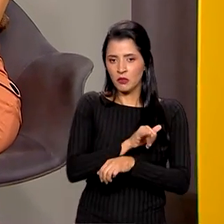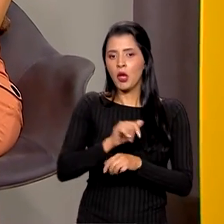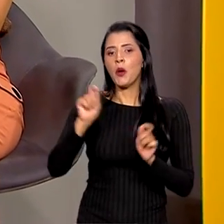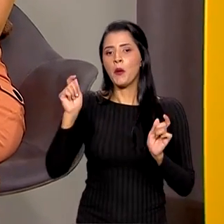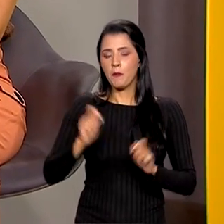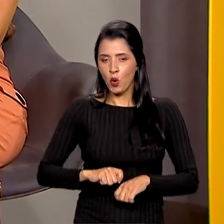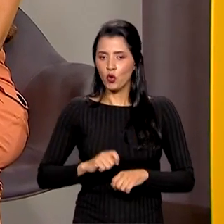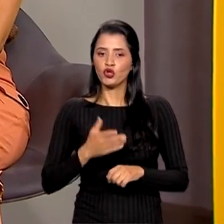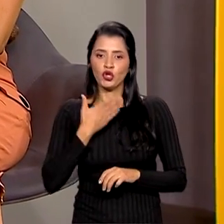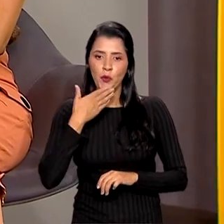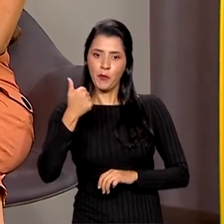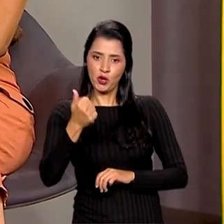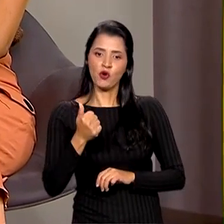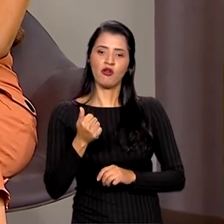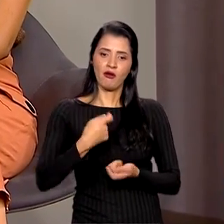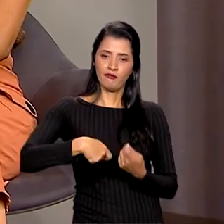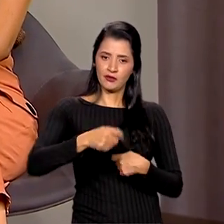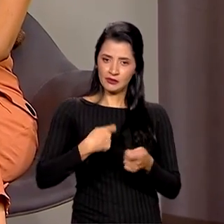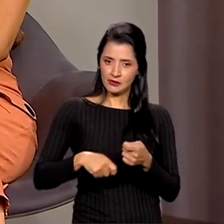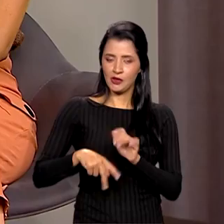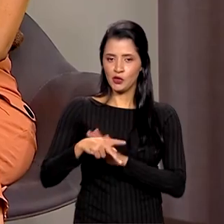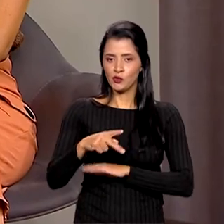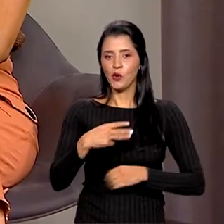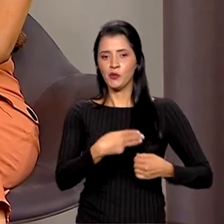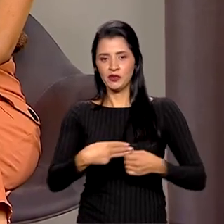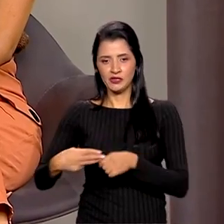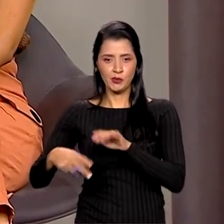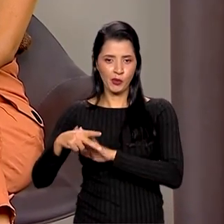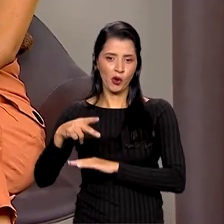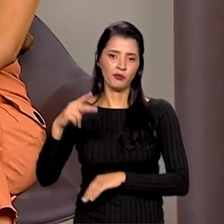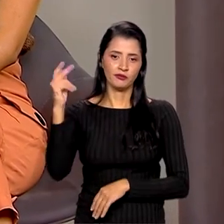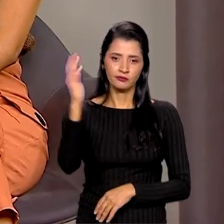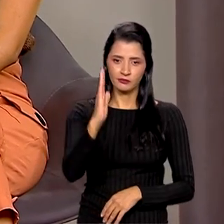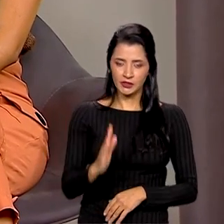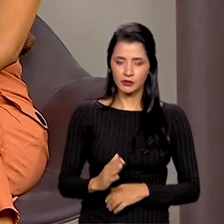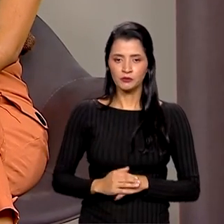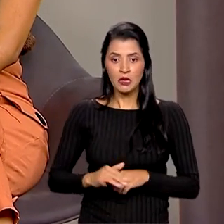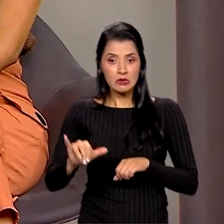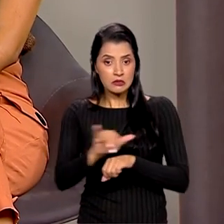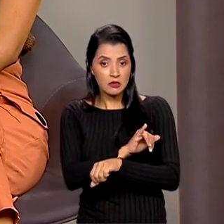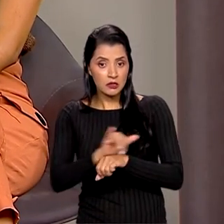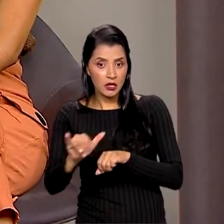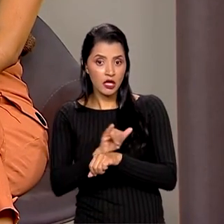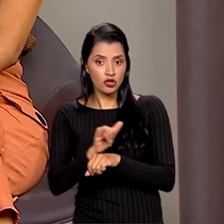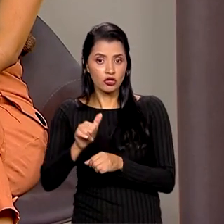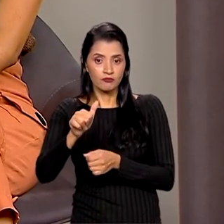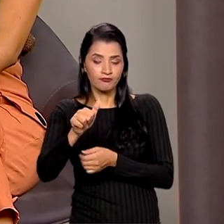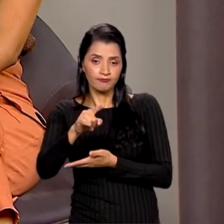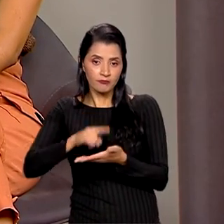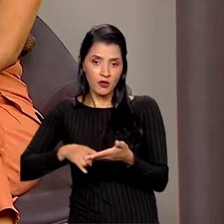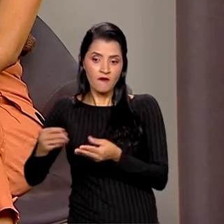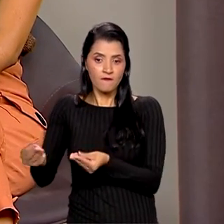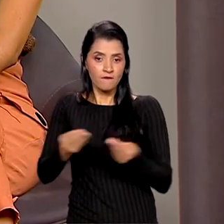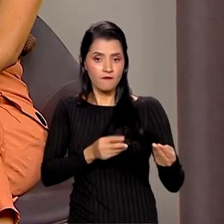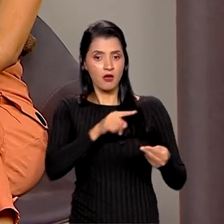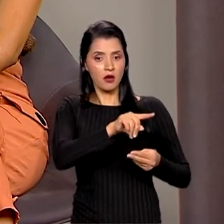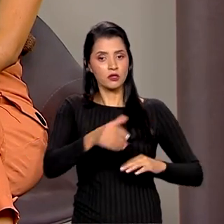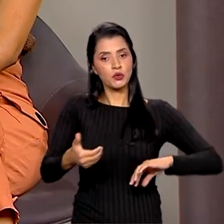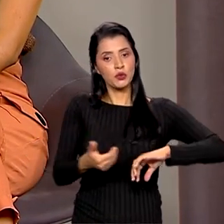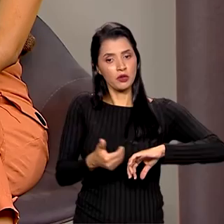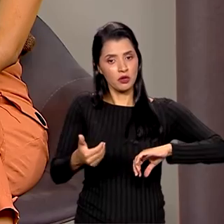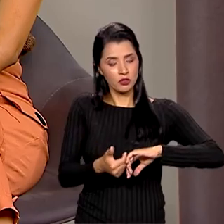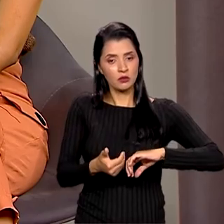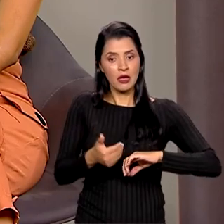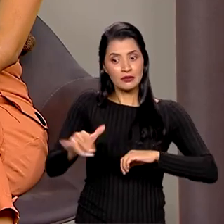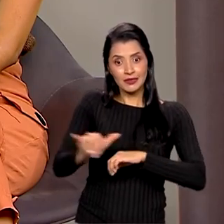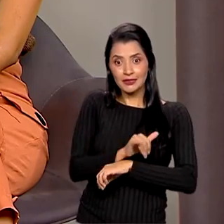financeiro positivo para estados e municípios do país. Essas medidas vão ser enviadas ao Congresso Nacional e a mais estratégica